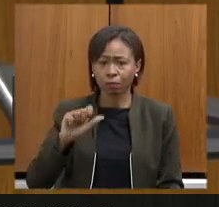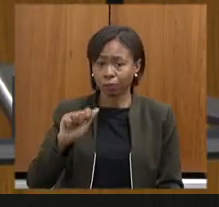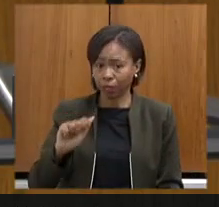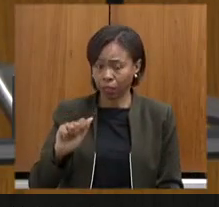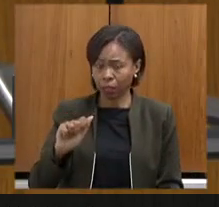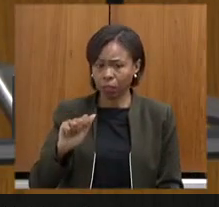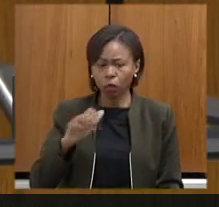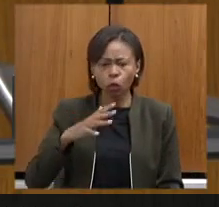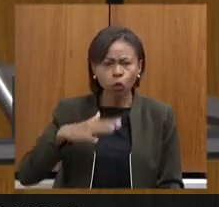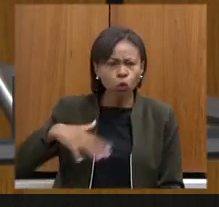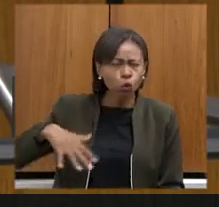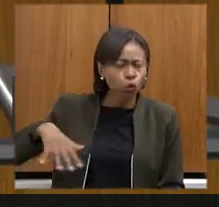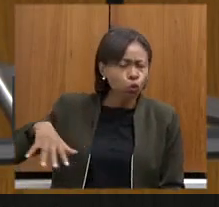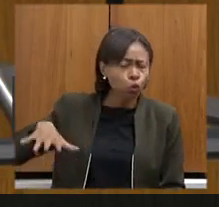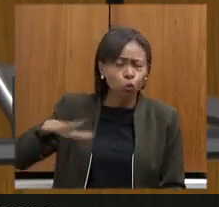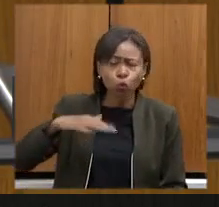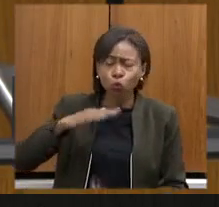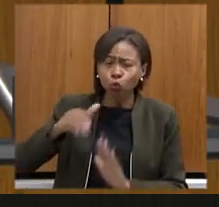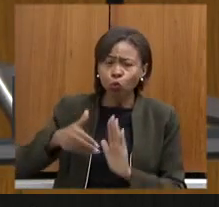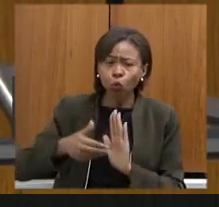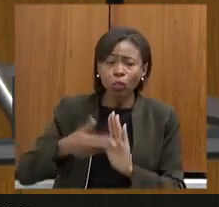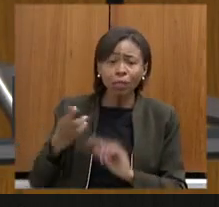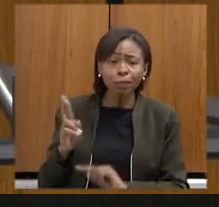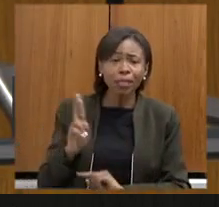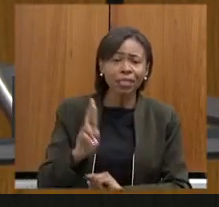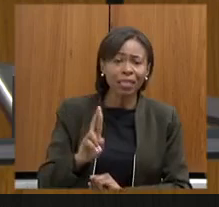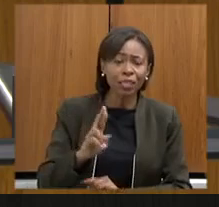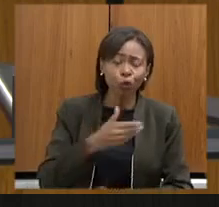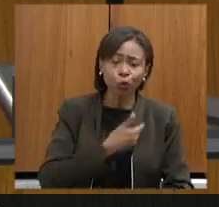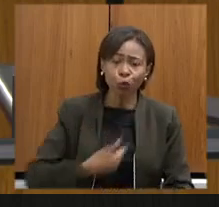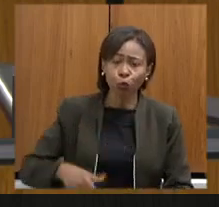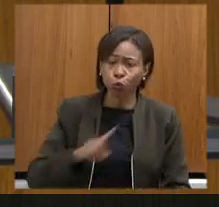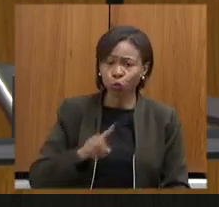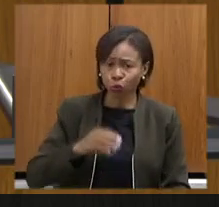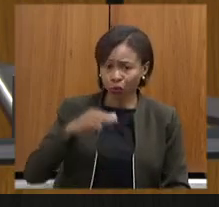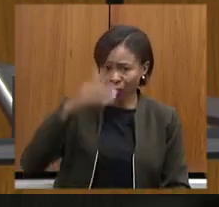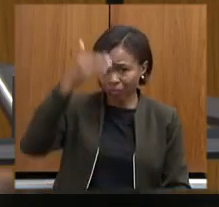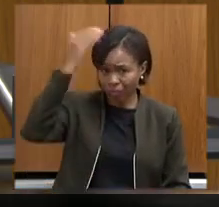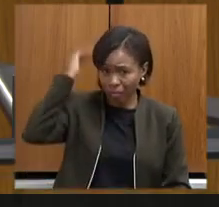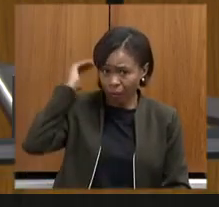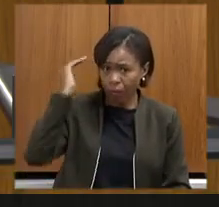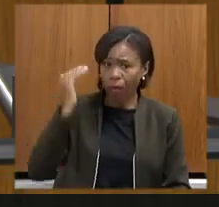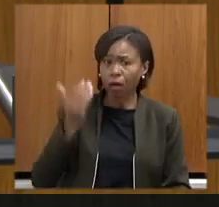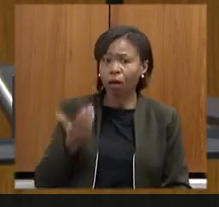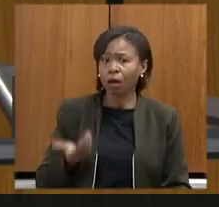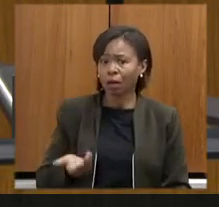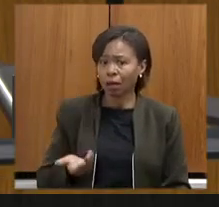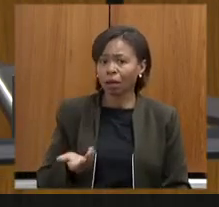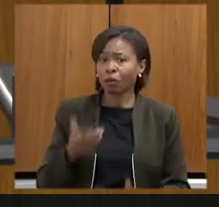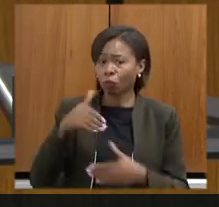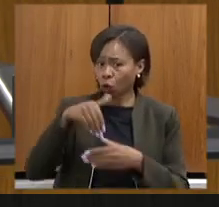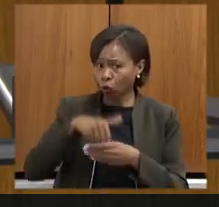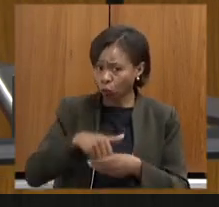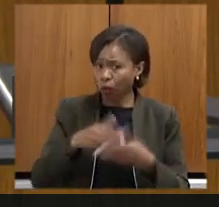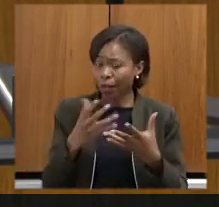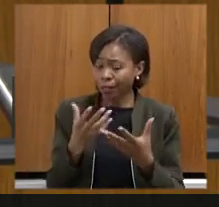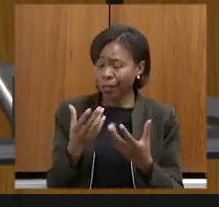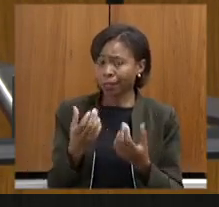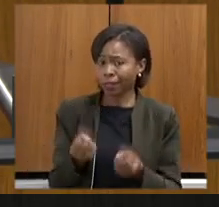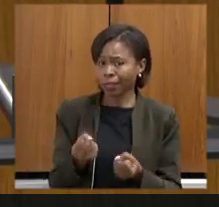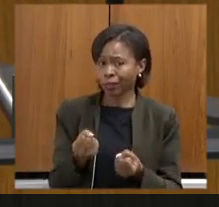votaram favoravelmente a esse licenciamento. A própria inclusão desse